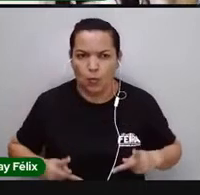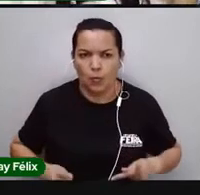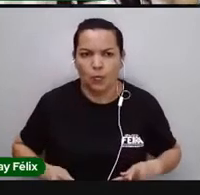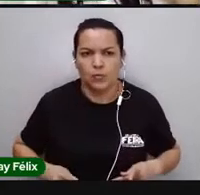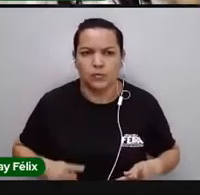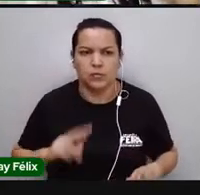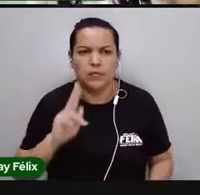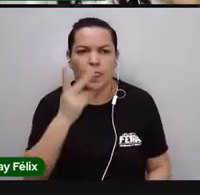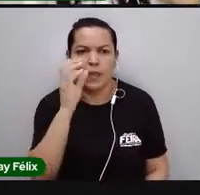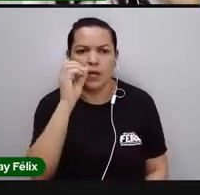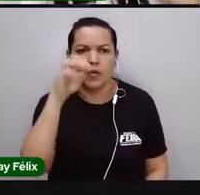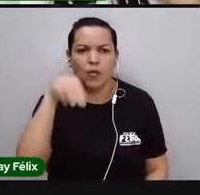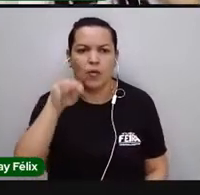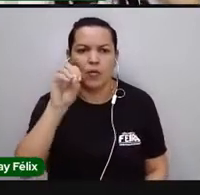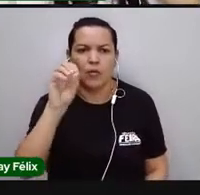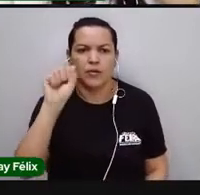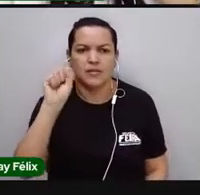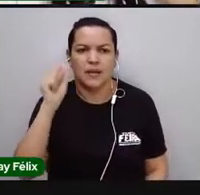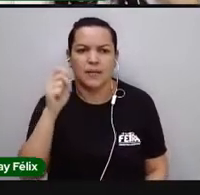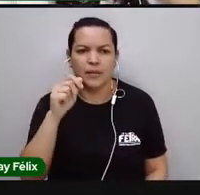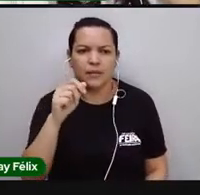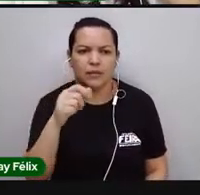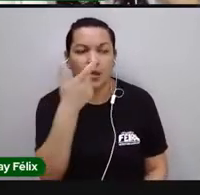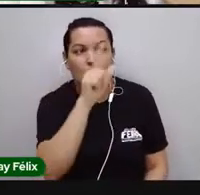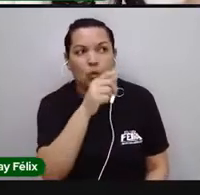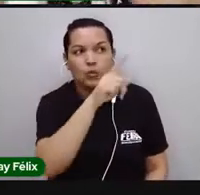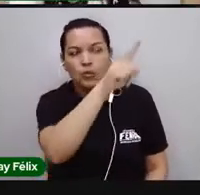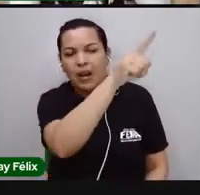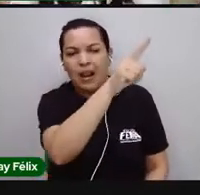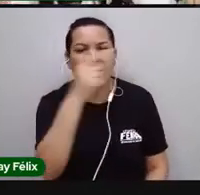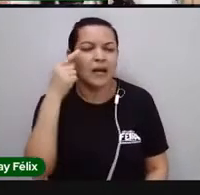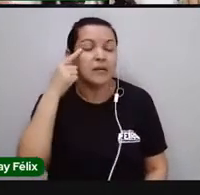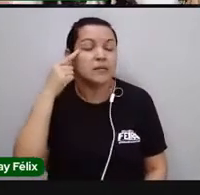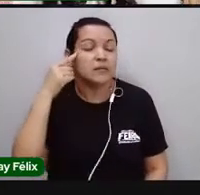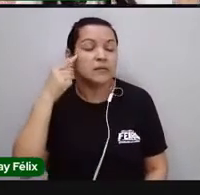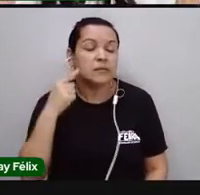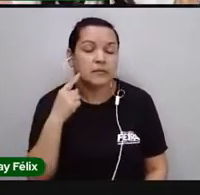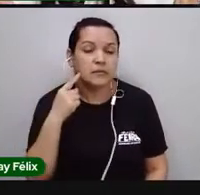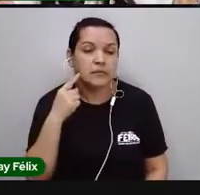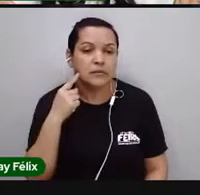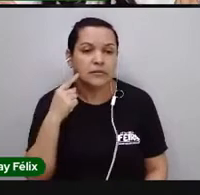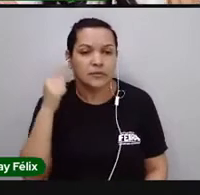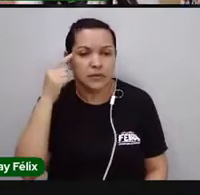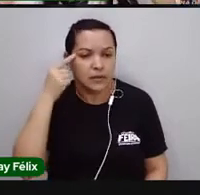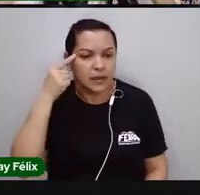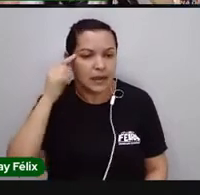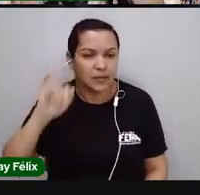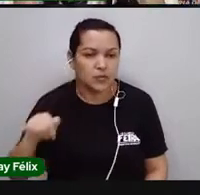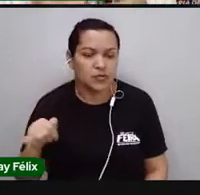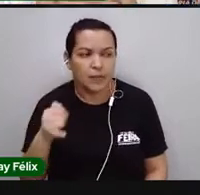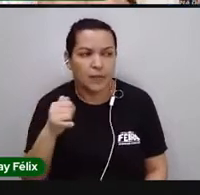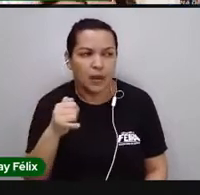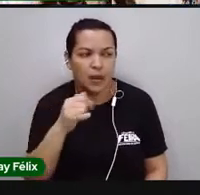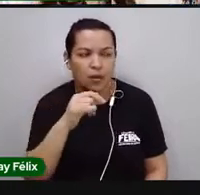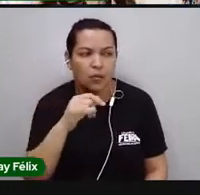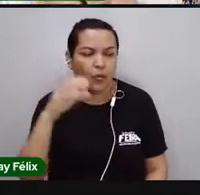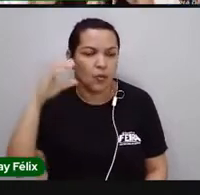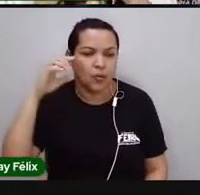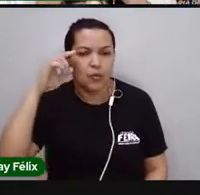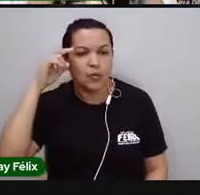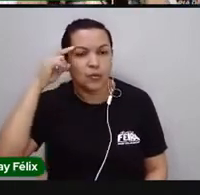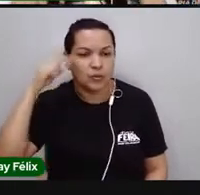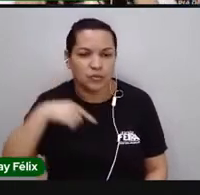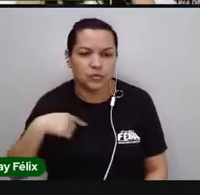e alguém lá no Japão, na China, nos Estados Unidos, consigam também,